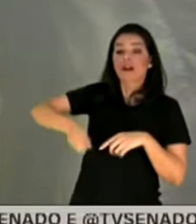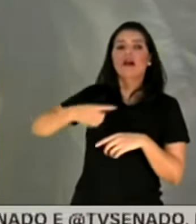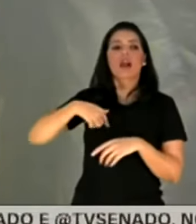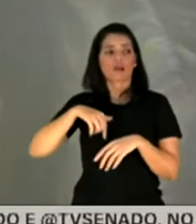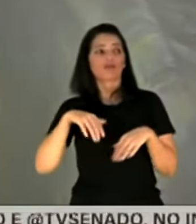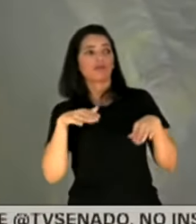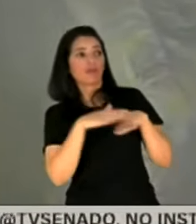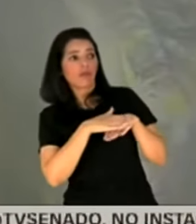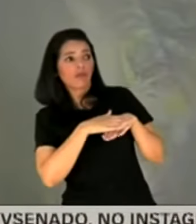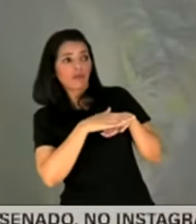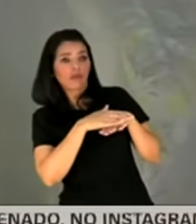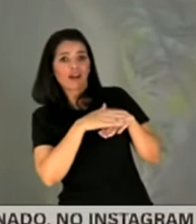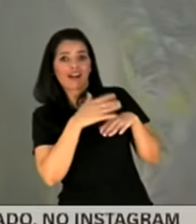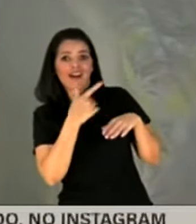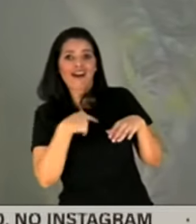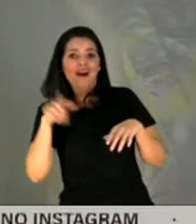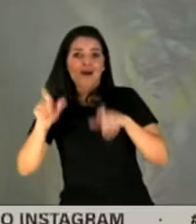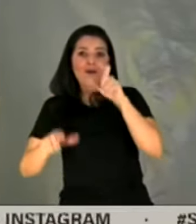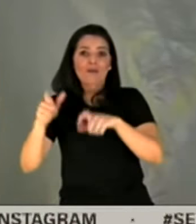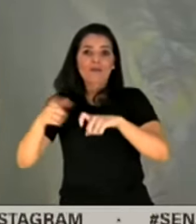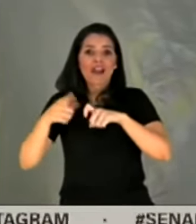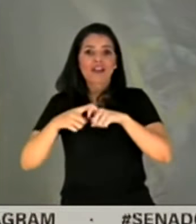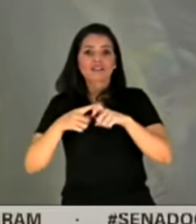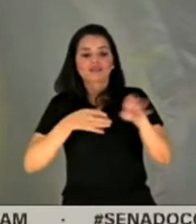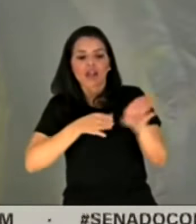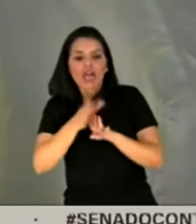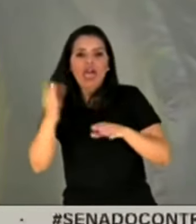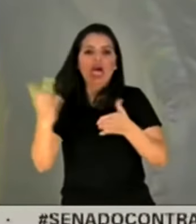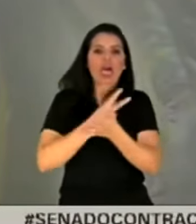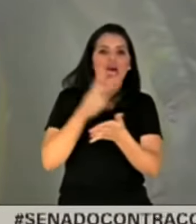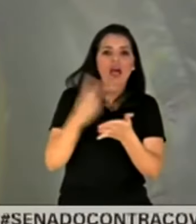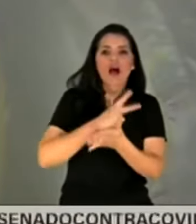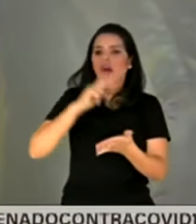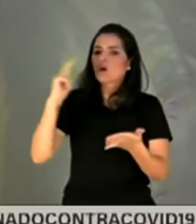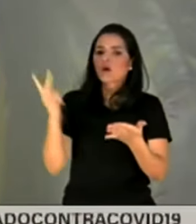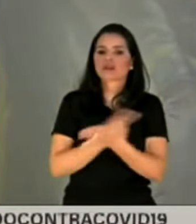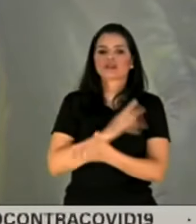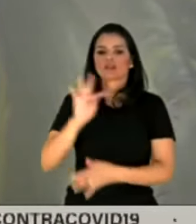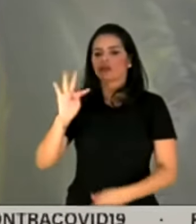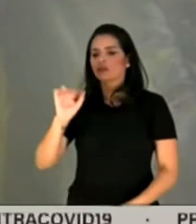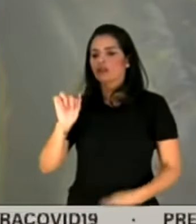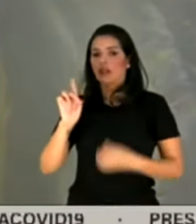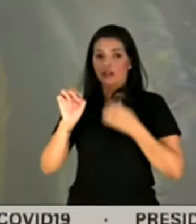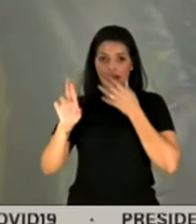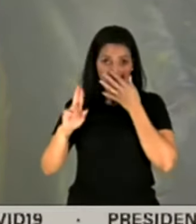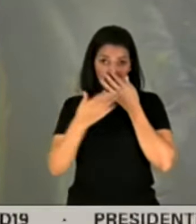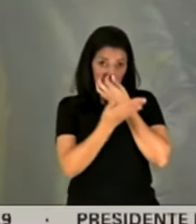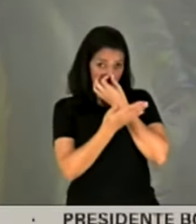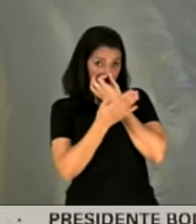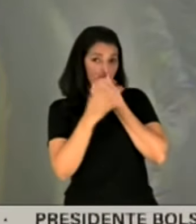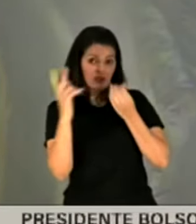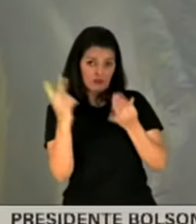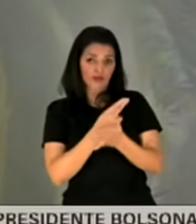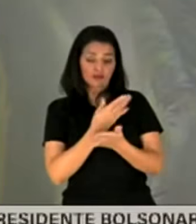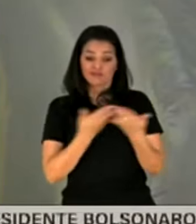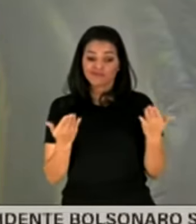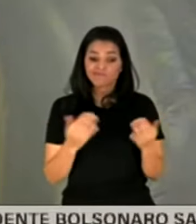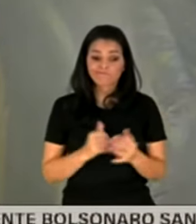induzindo outros médicos ao erro, elevando a coisas como aconteceu com o Chetadeu. E, então,